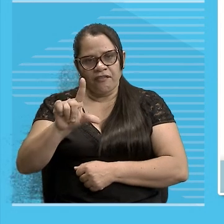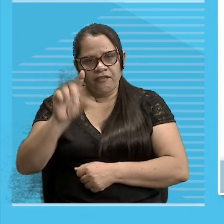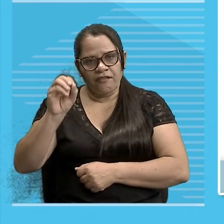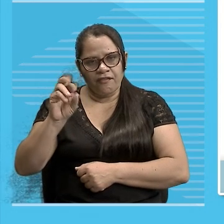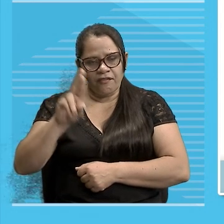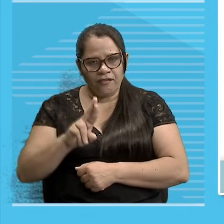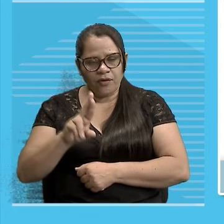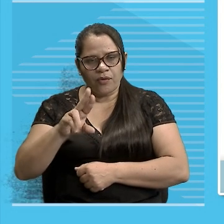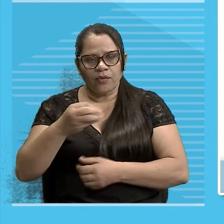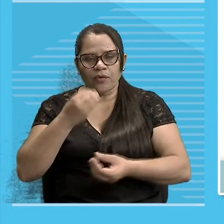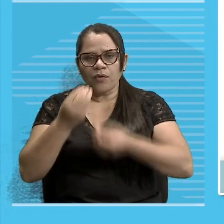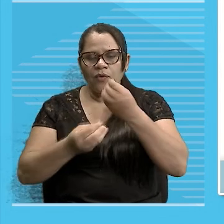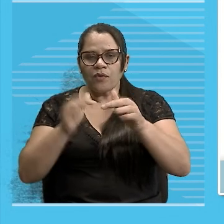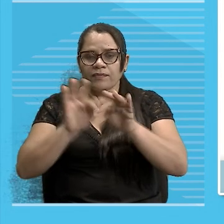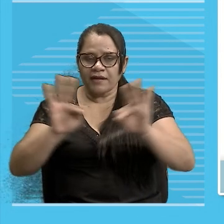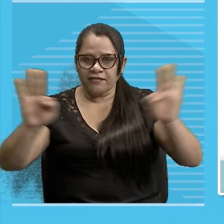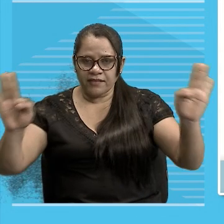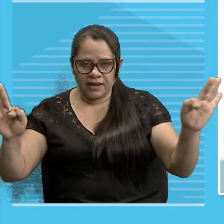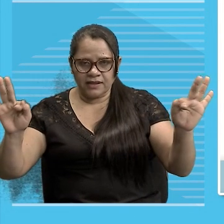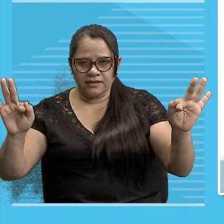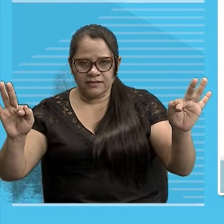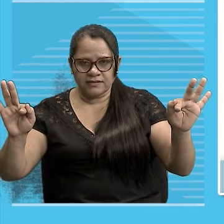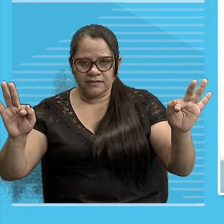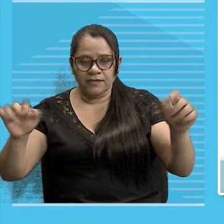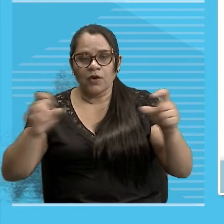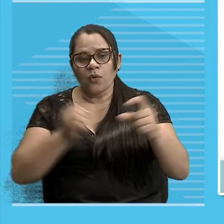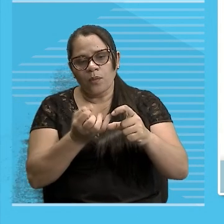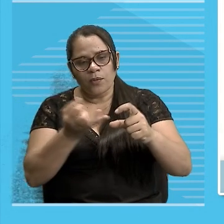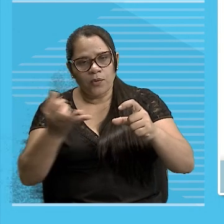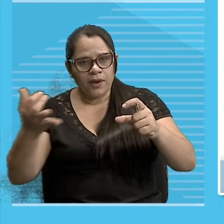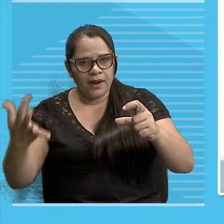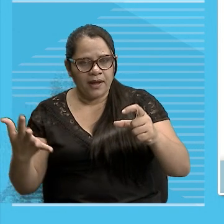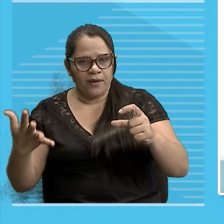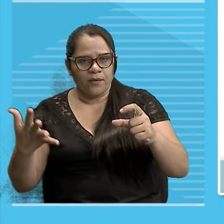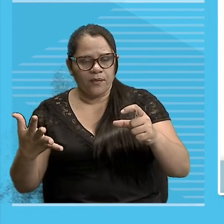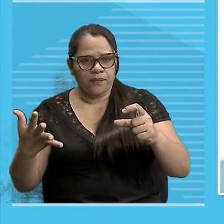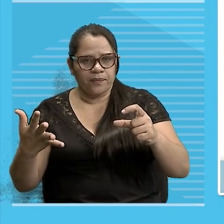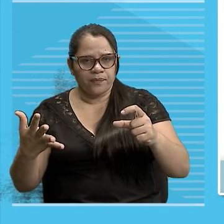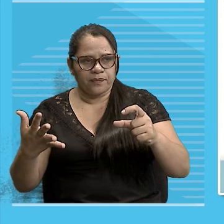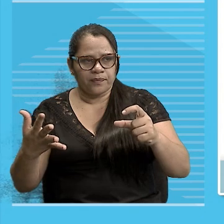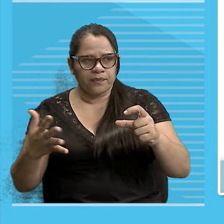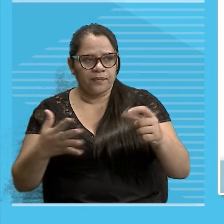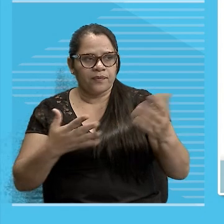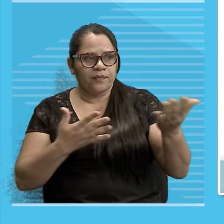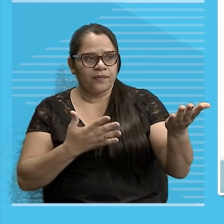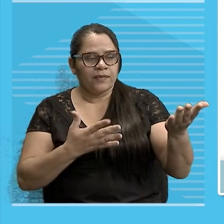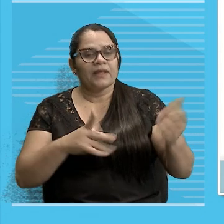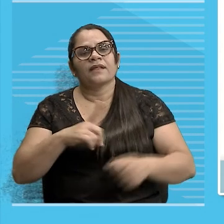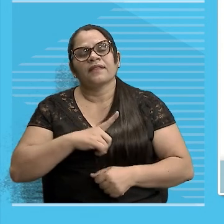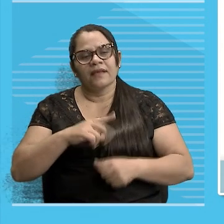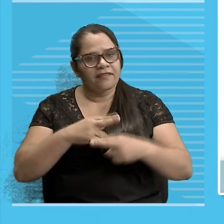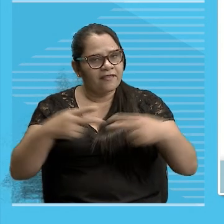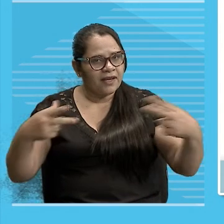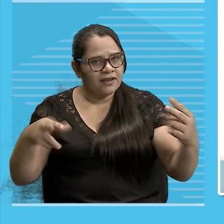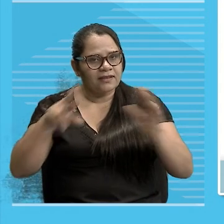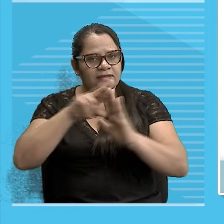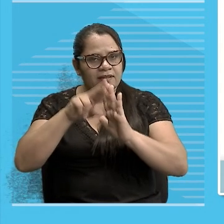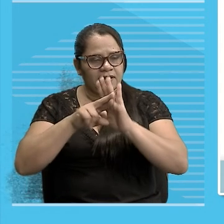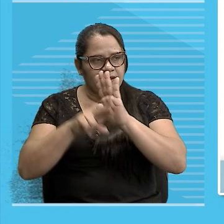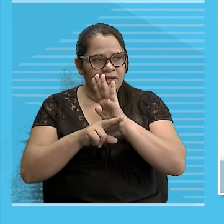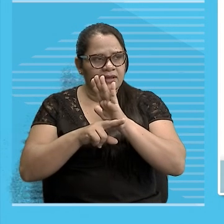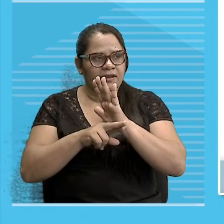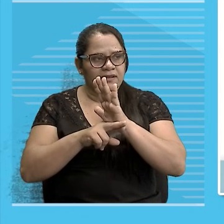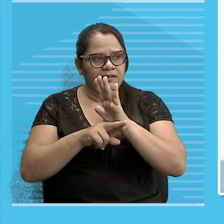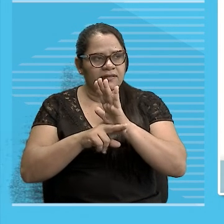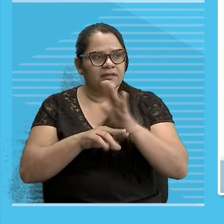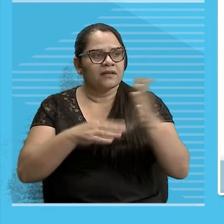os beija flores Entendeu? Tem várias regras Gira